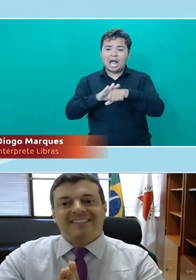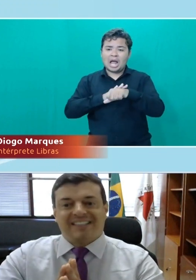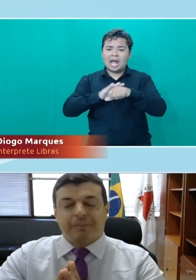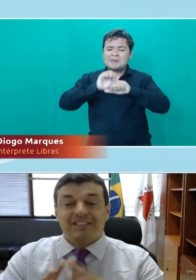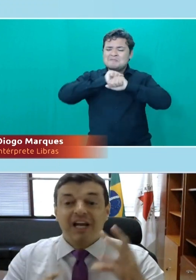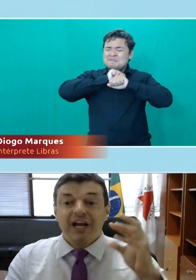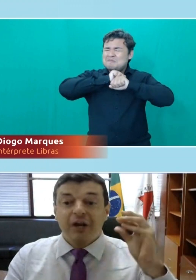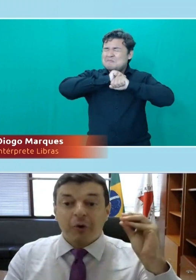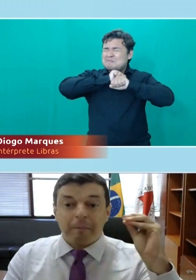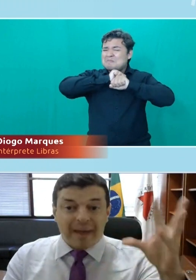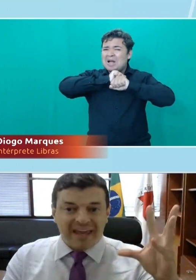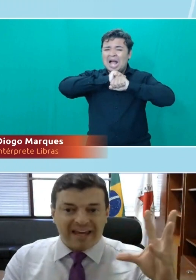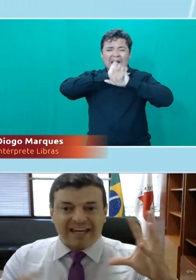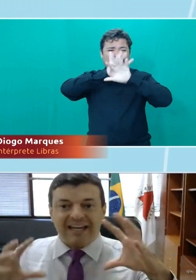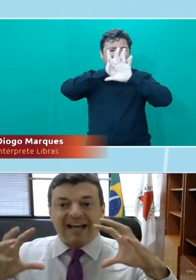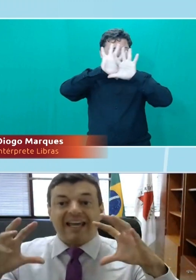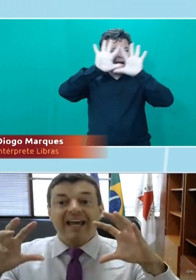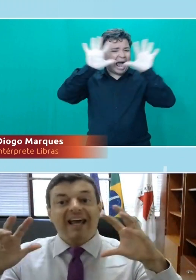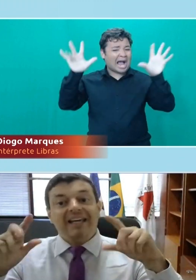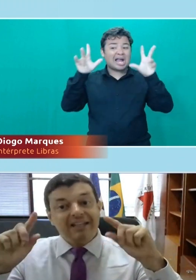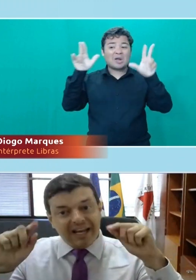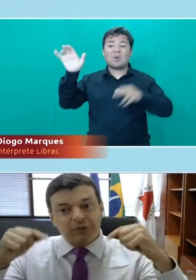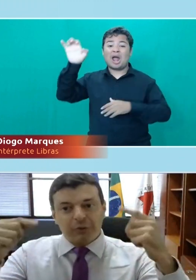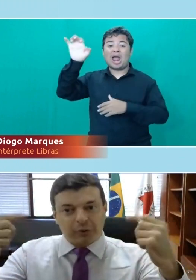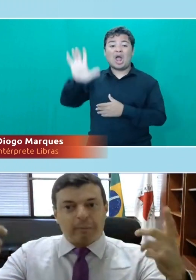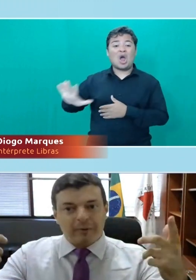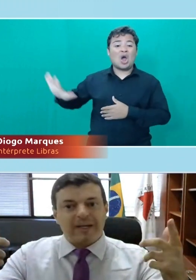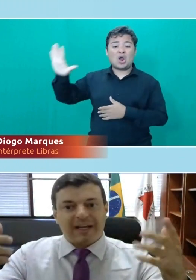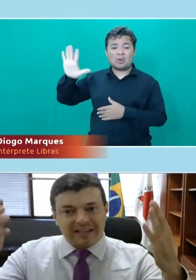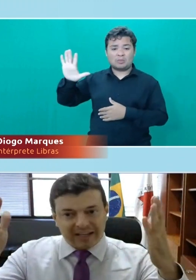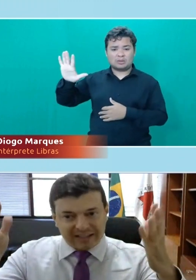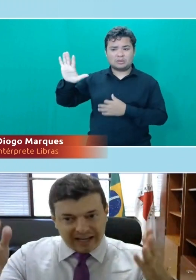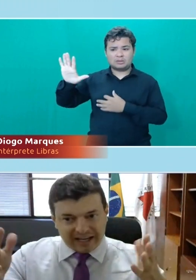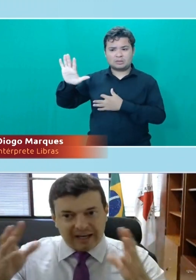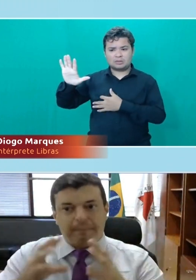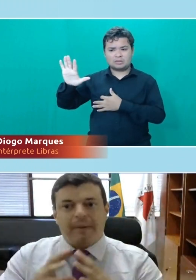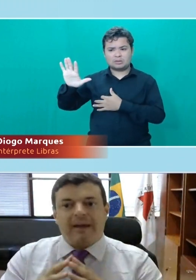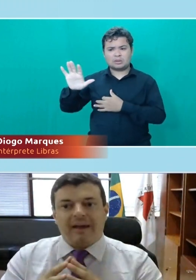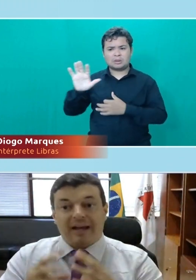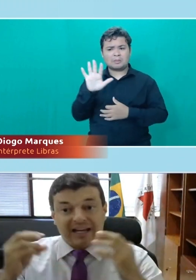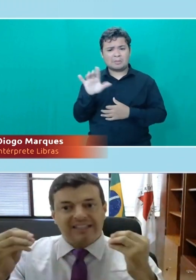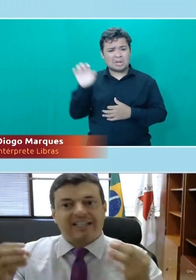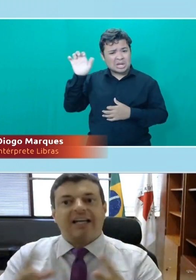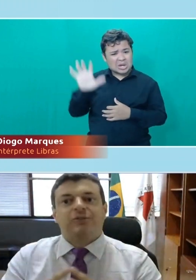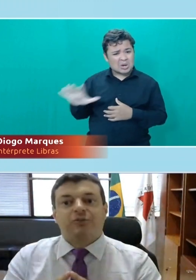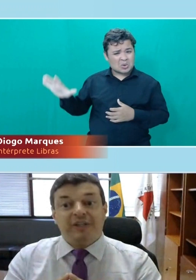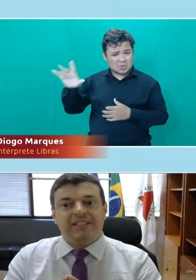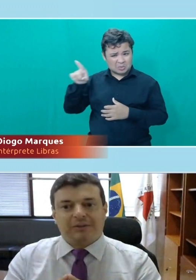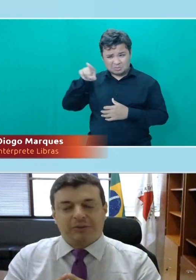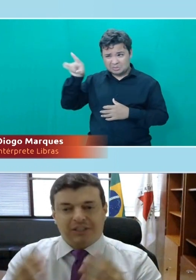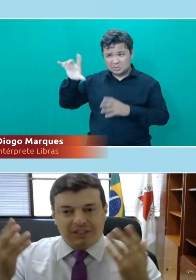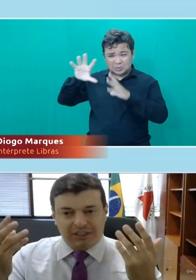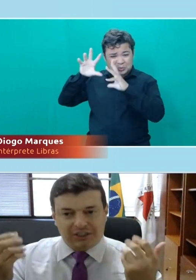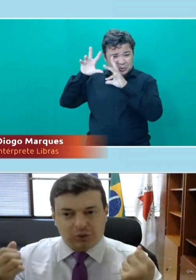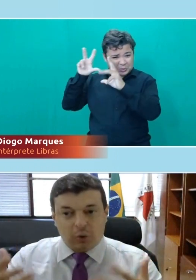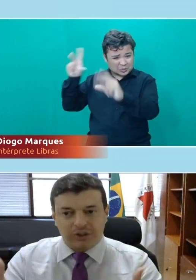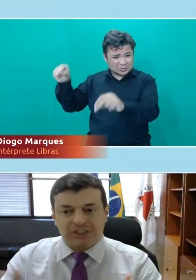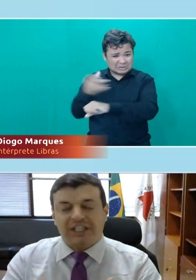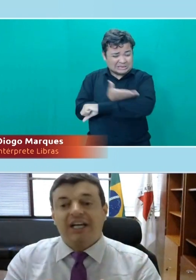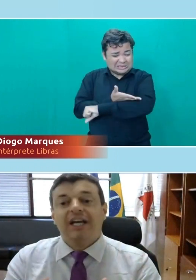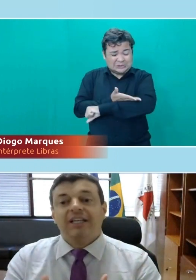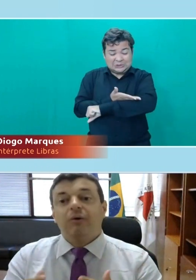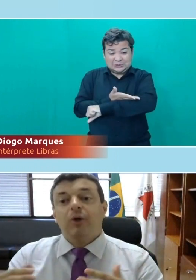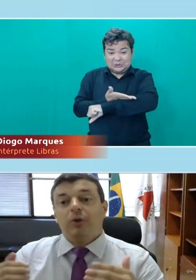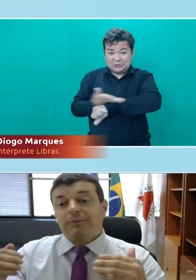alva quase transparente, europeia, e nem todo europeu tem aqueles traços físicos e de